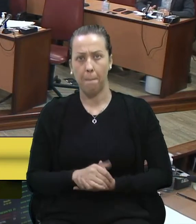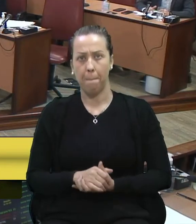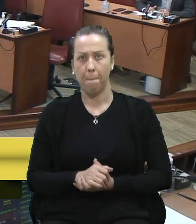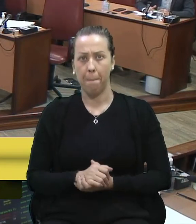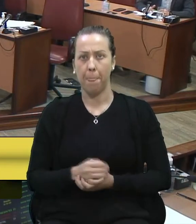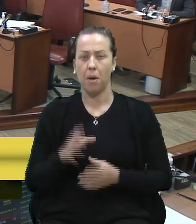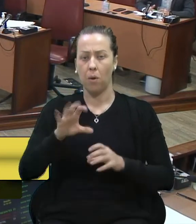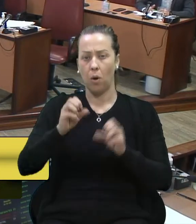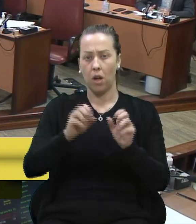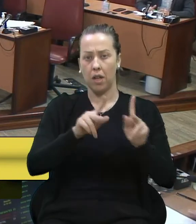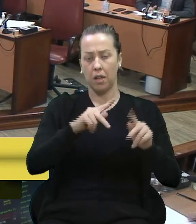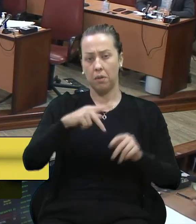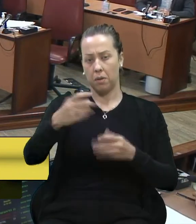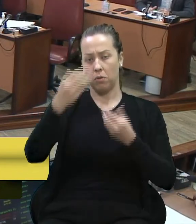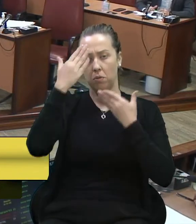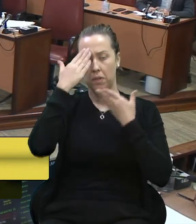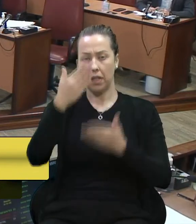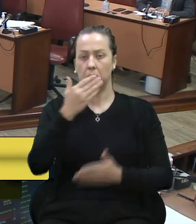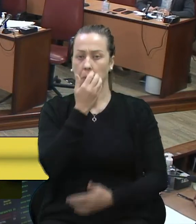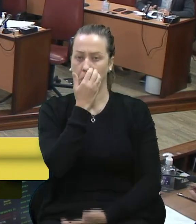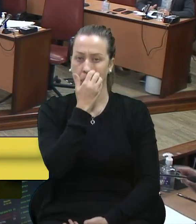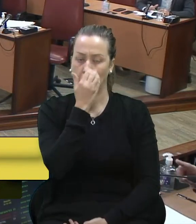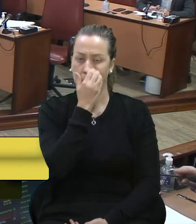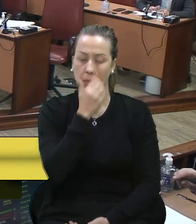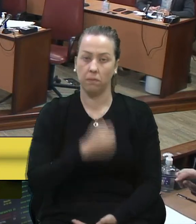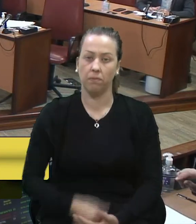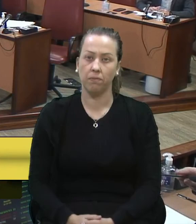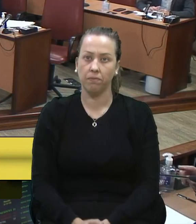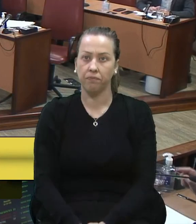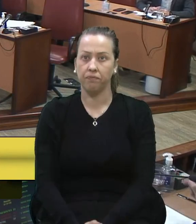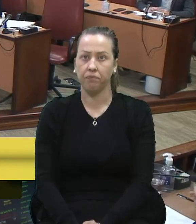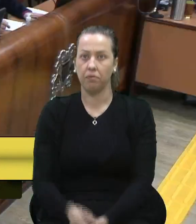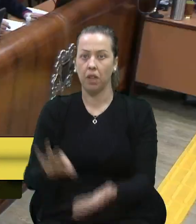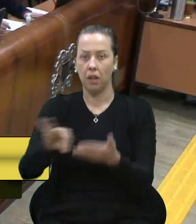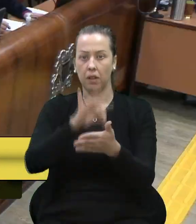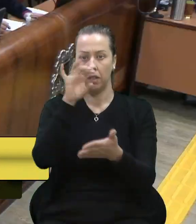Era aí o senhor presidente, meu muito obrigado. Próximo inscrito.